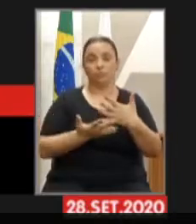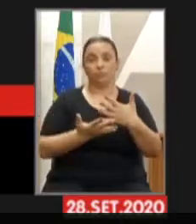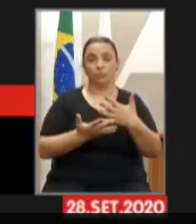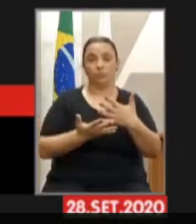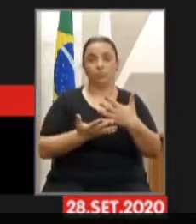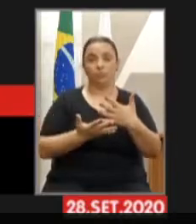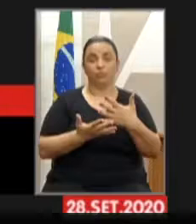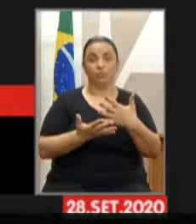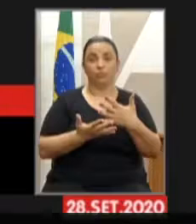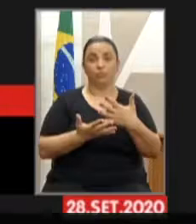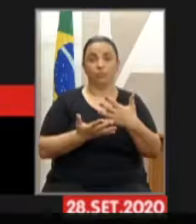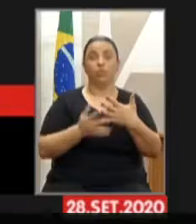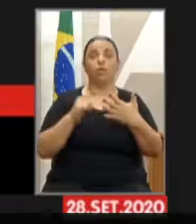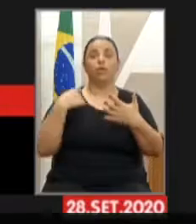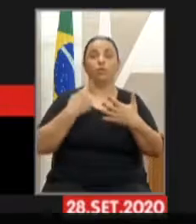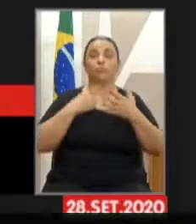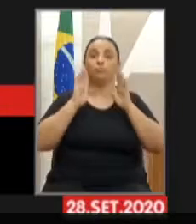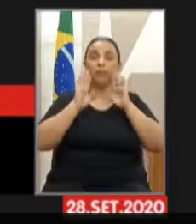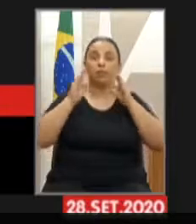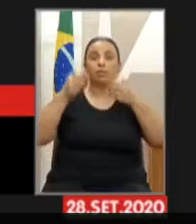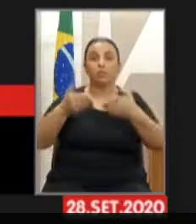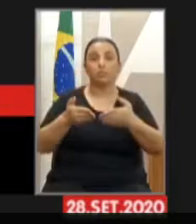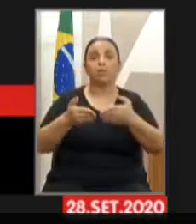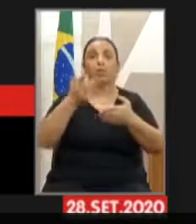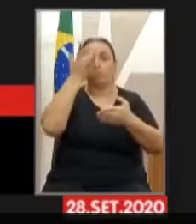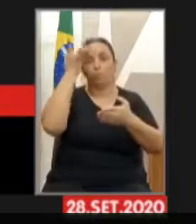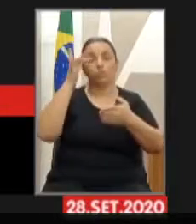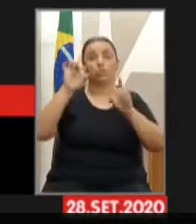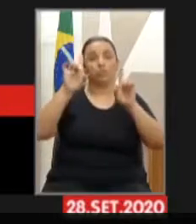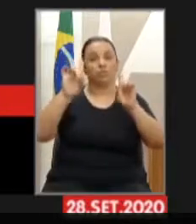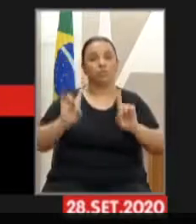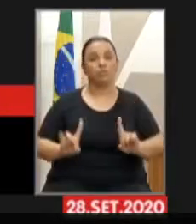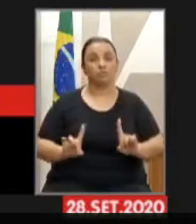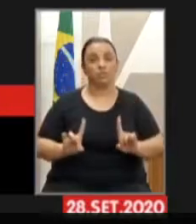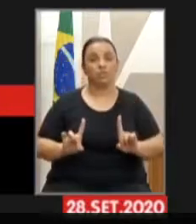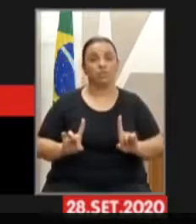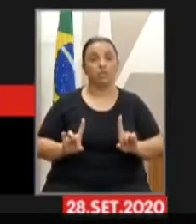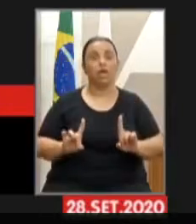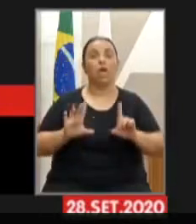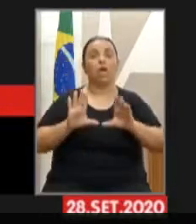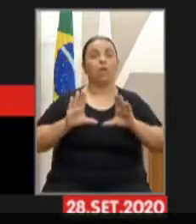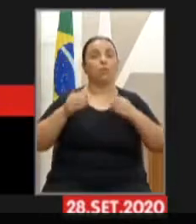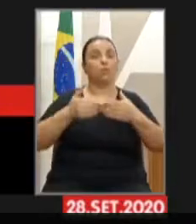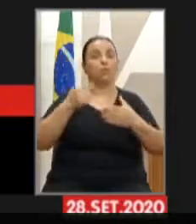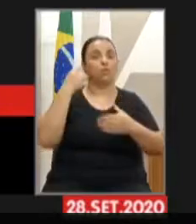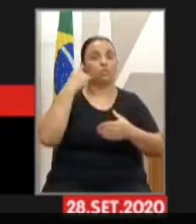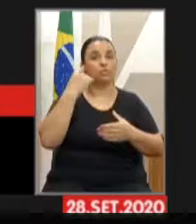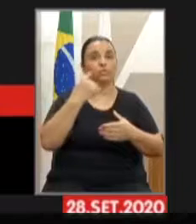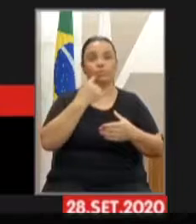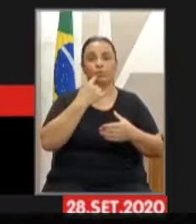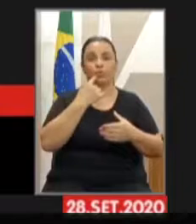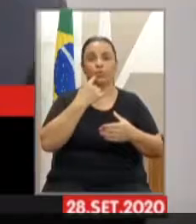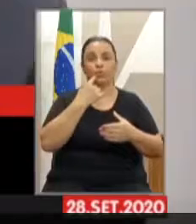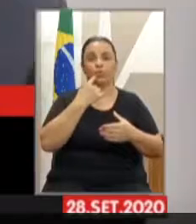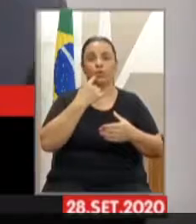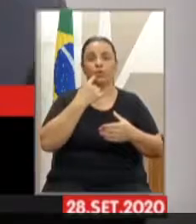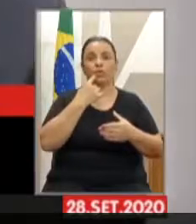Atenção à Pessoa com Deficiência para a comunidade súdica do Estado de Minas Gerais. Wesley, Wesley,